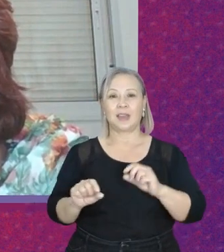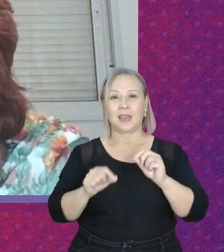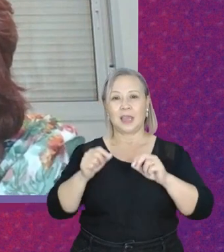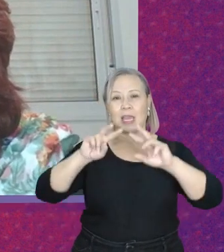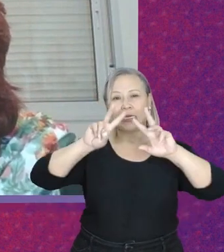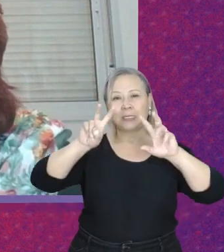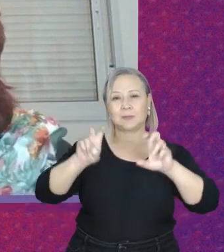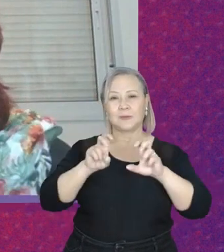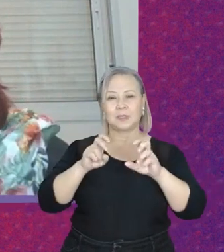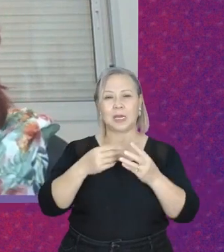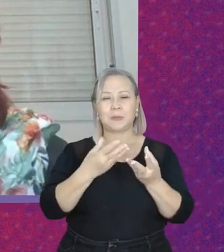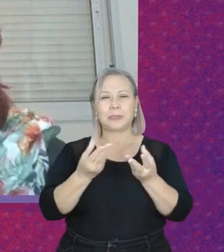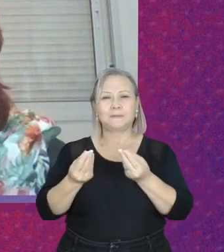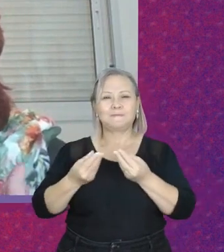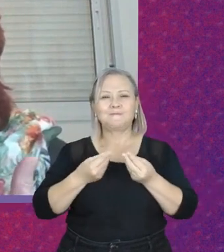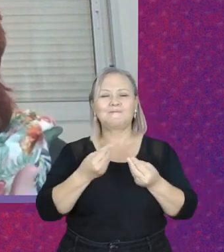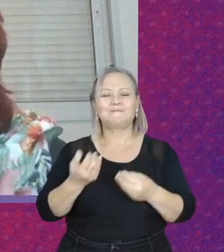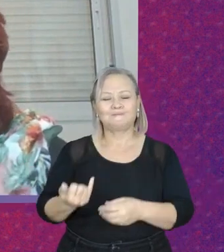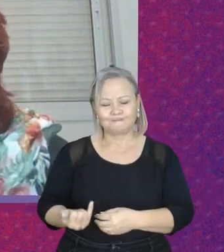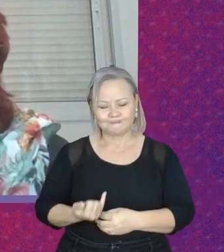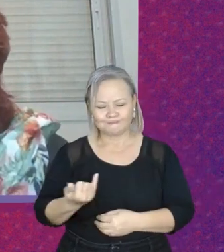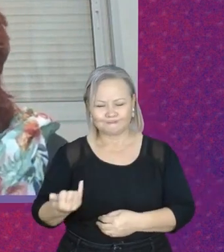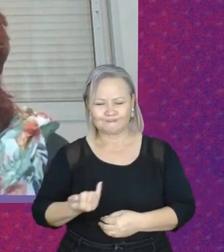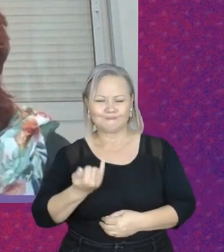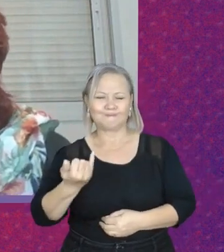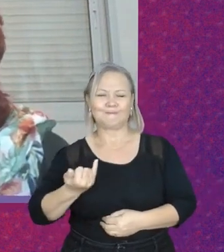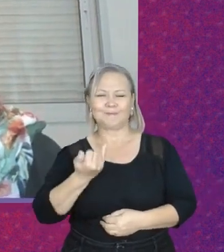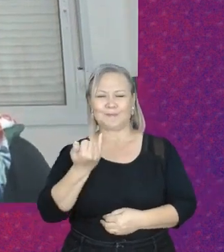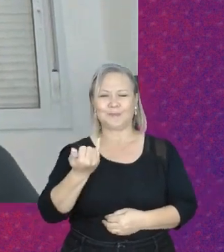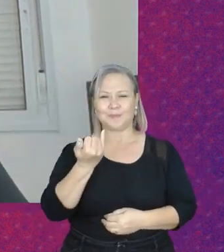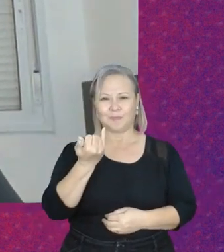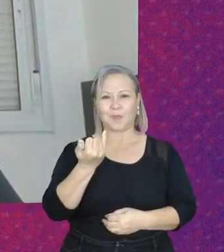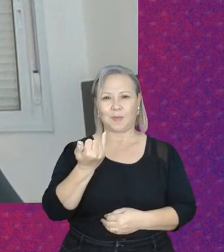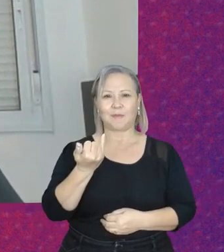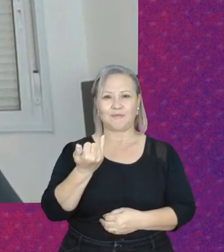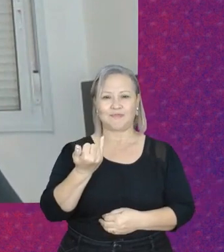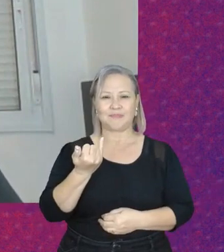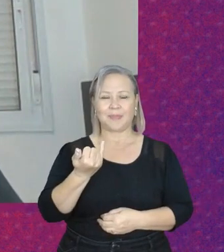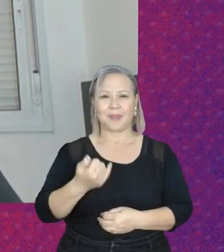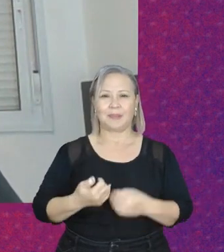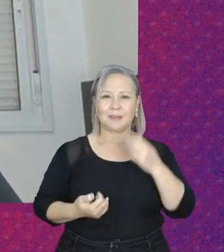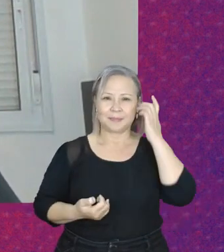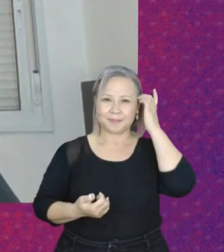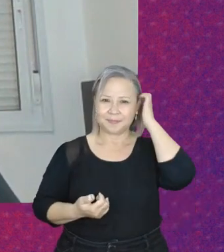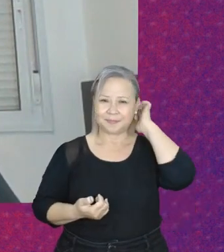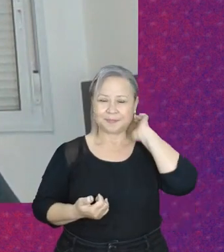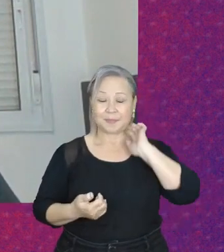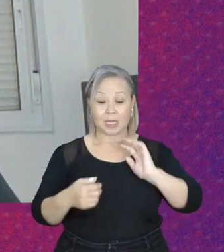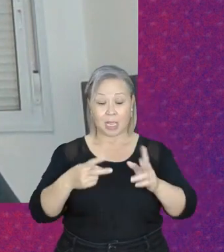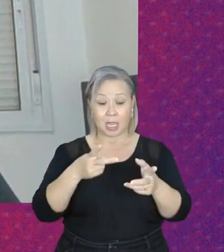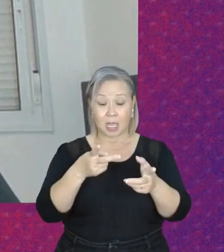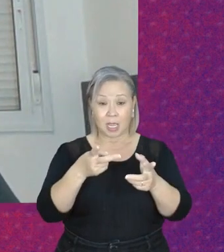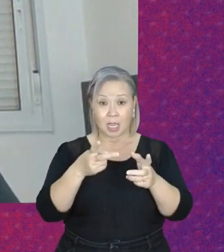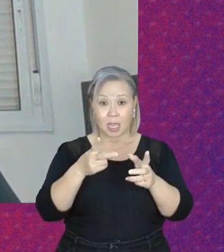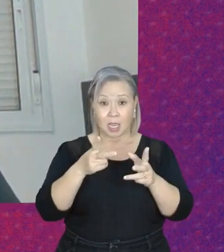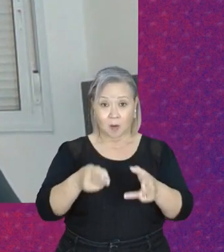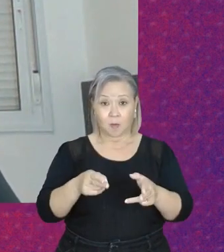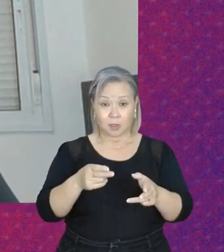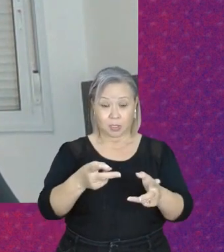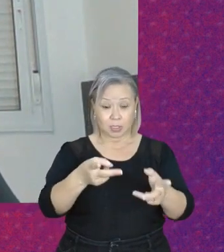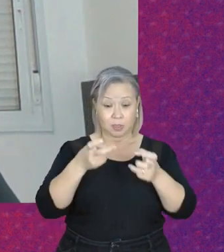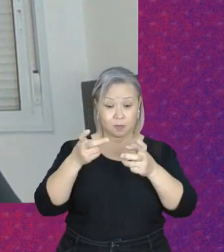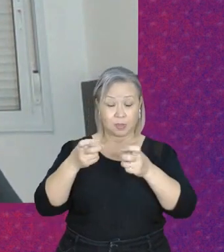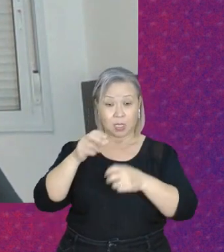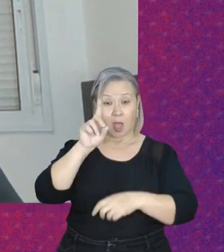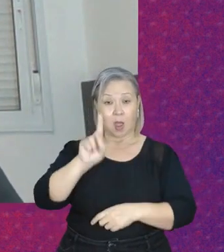muito importante, como a gente percebe o direito à